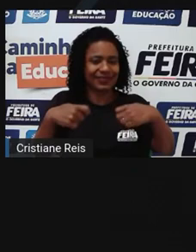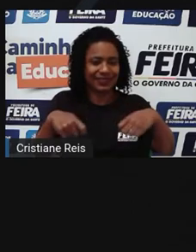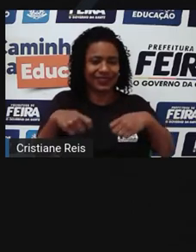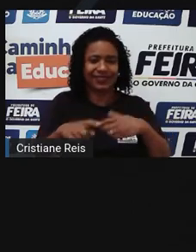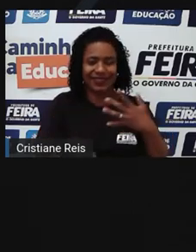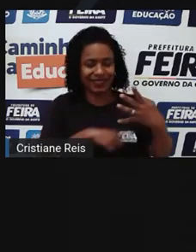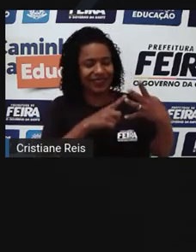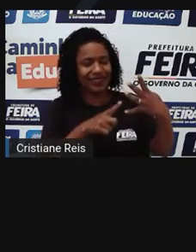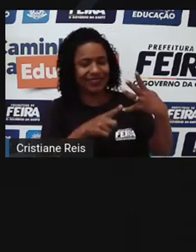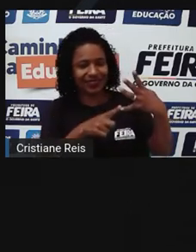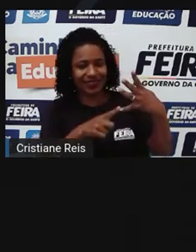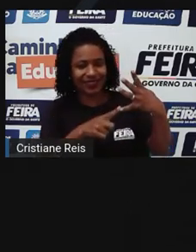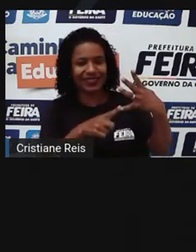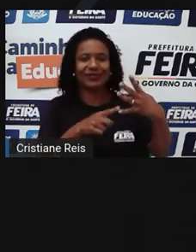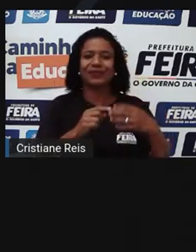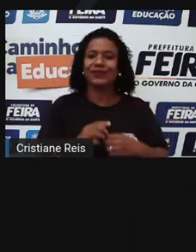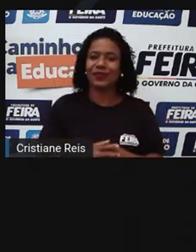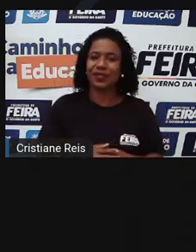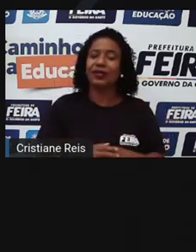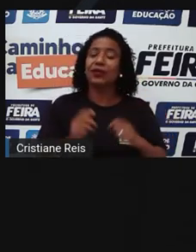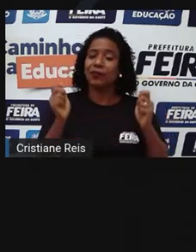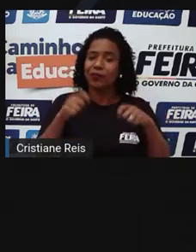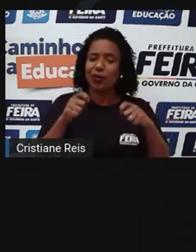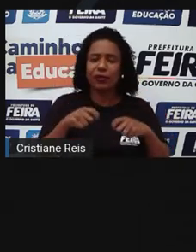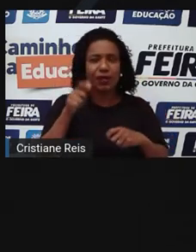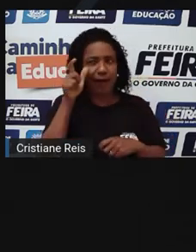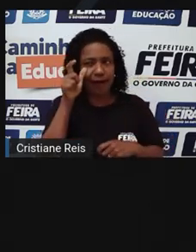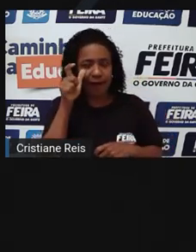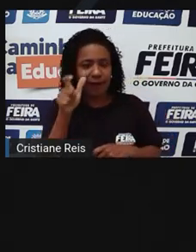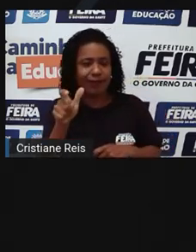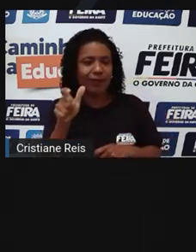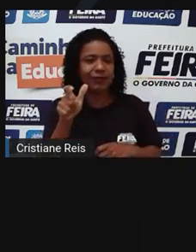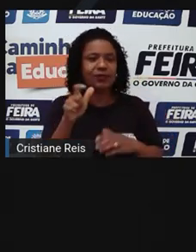Quarto passo, conheça bem suas áreas de interesse.